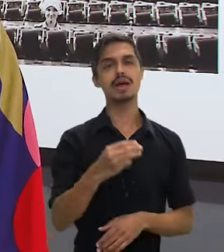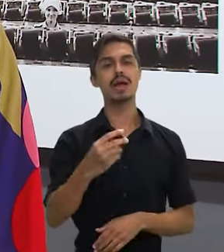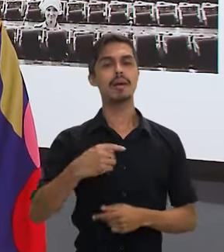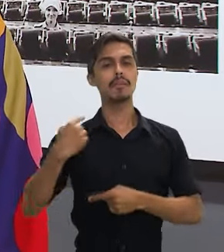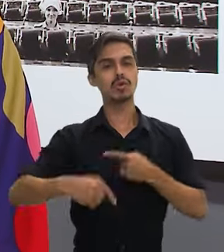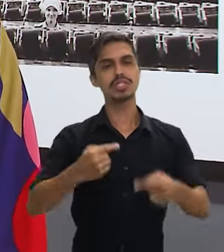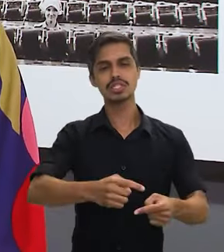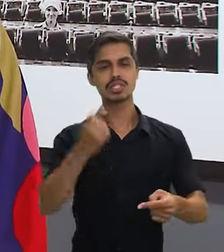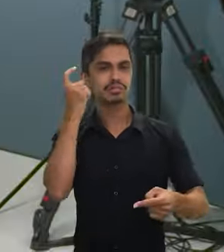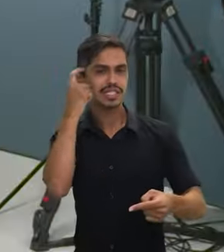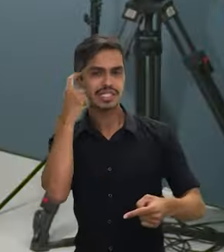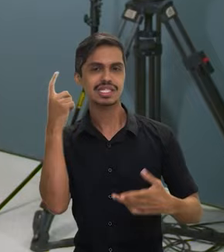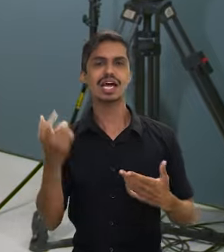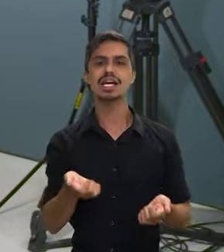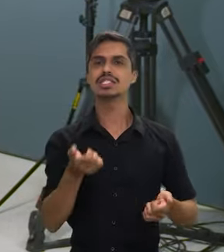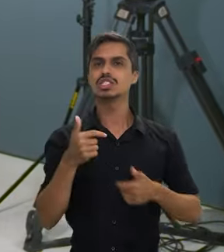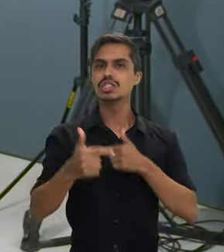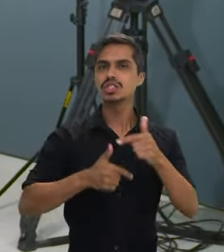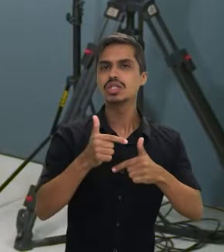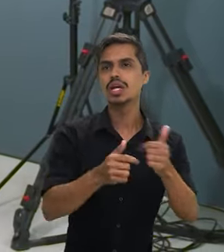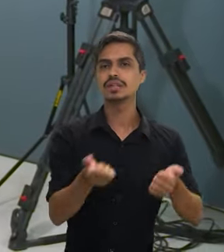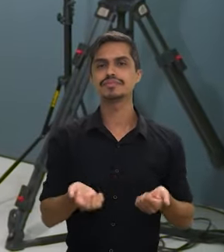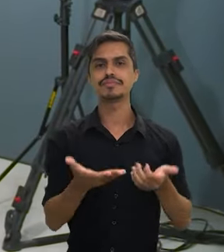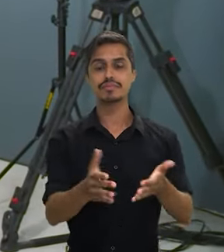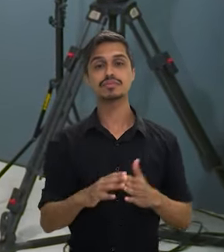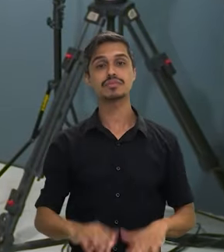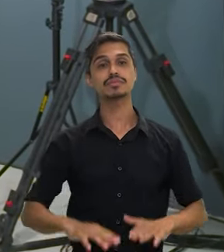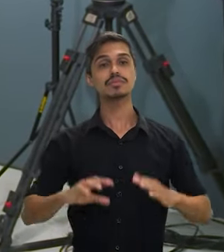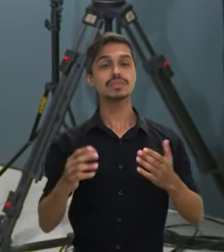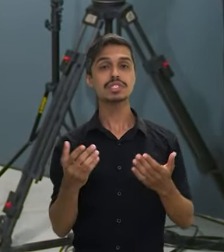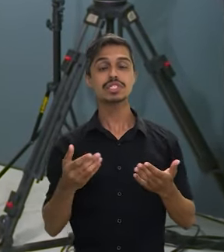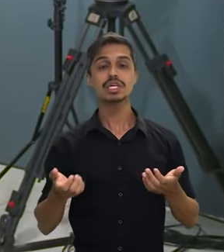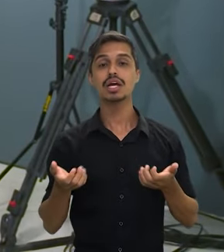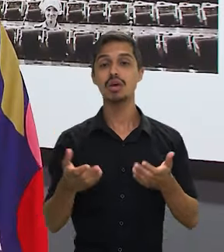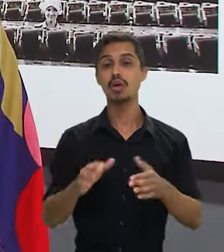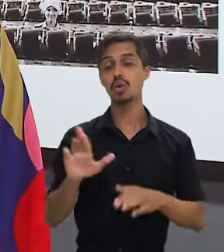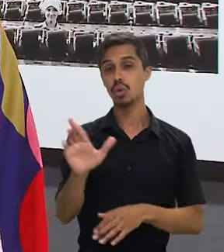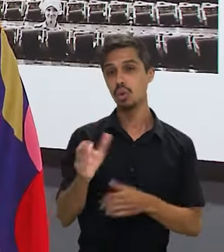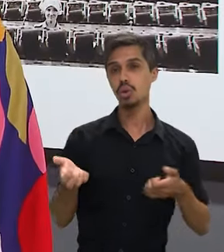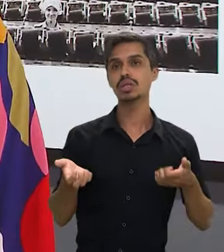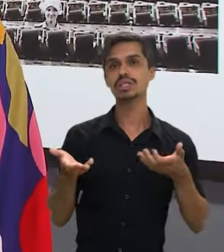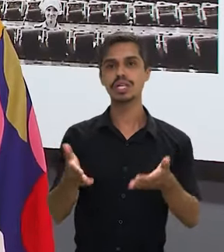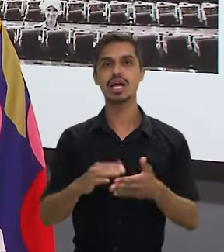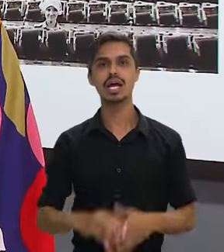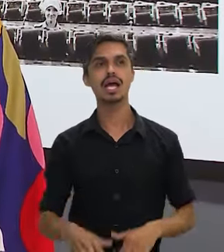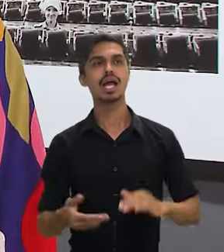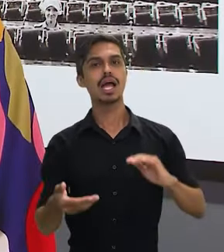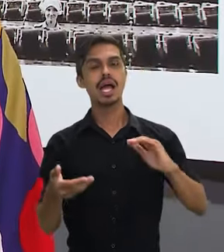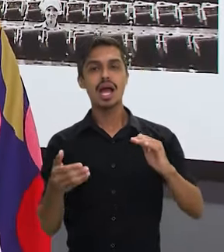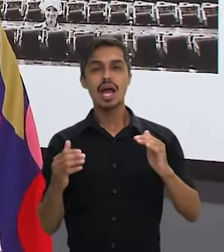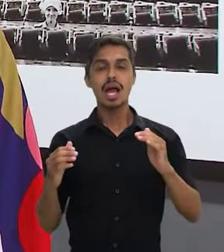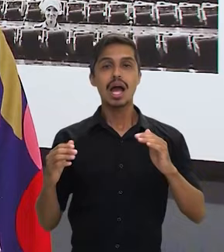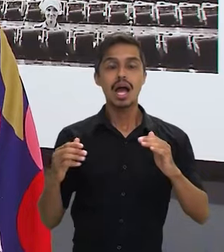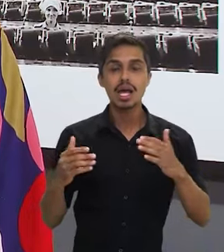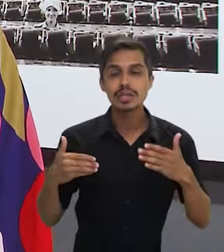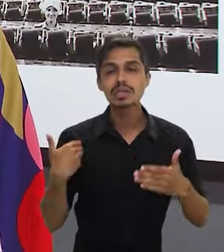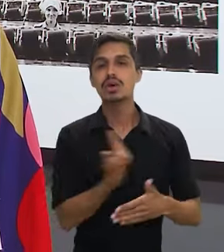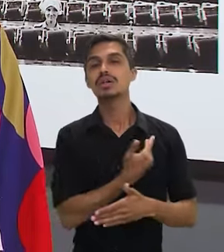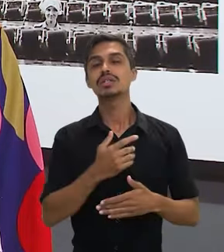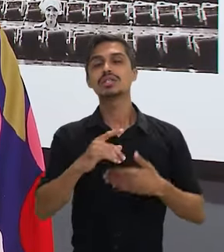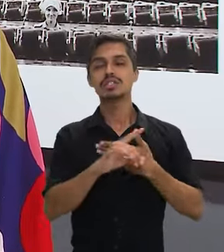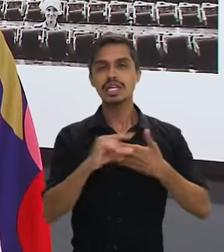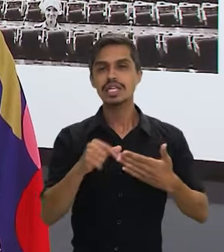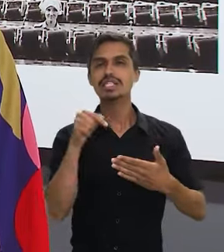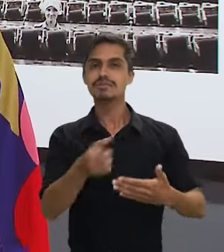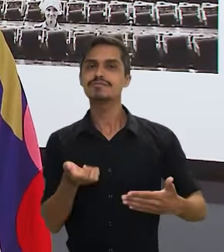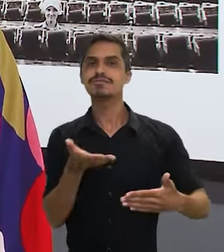pensadas, estruturadas, apresentadas à Casa Civil e ao para o Lula também, além de tudo isso, é ter a certeza de que a gente está